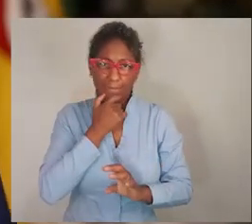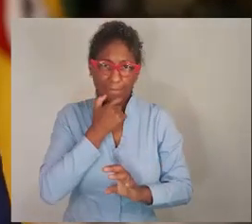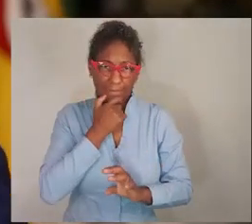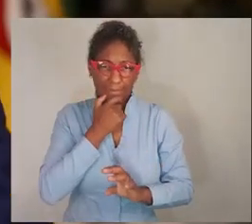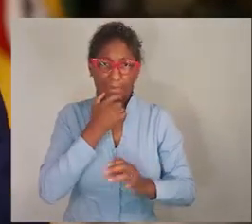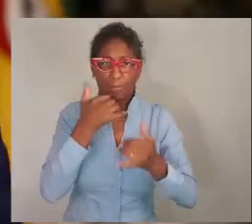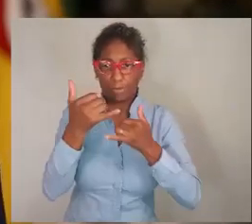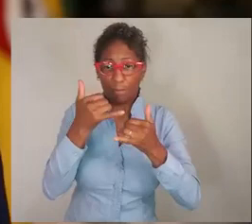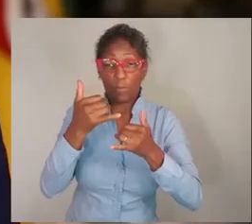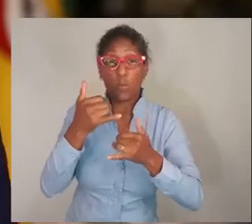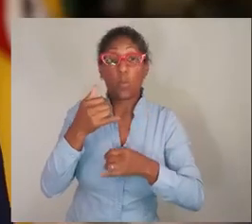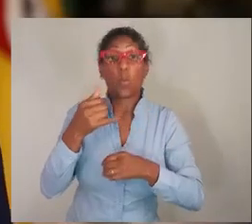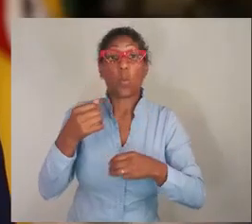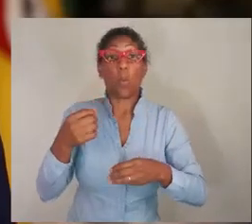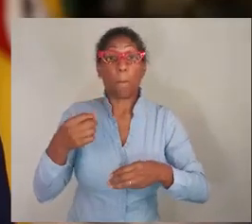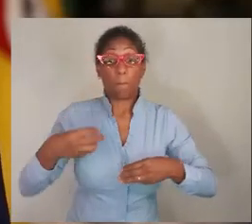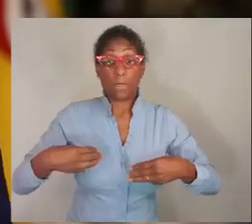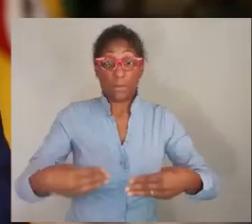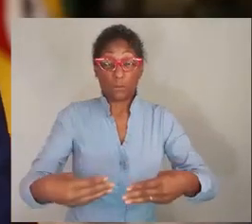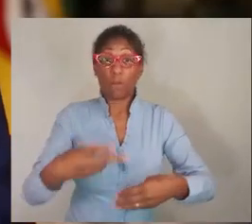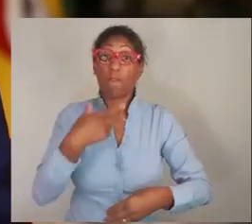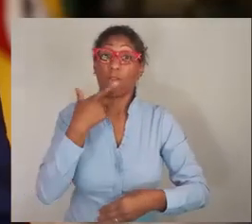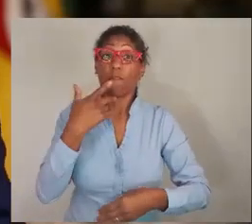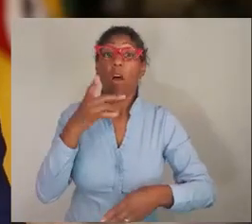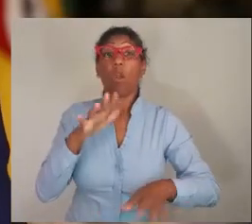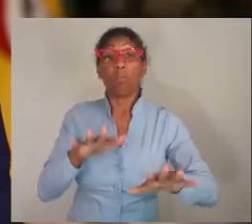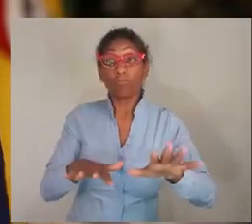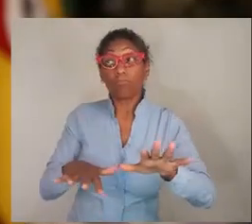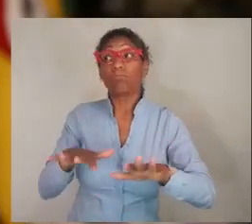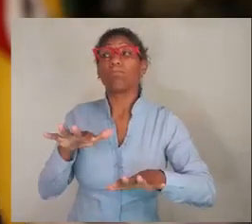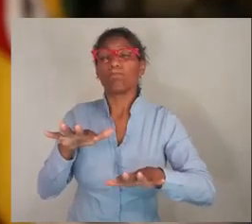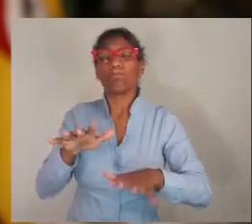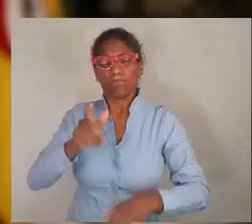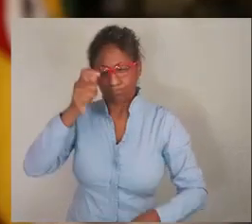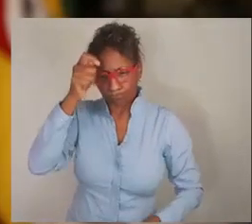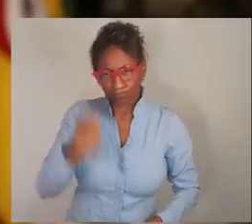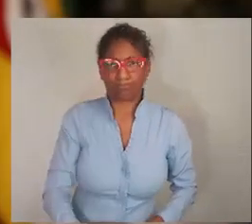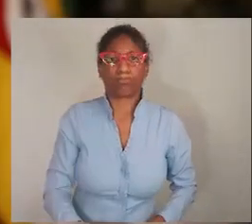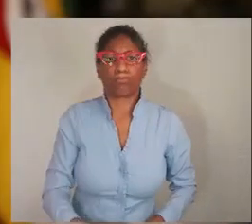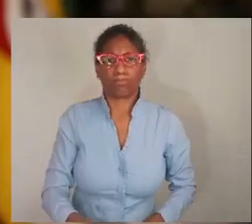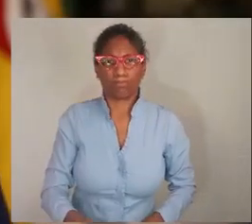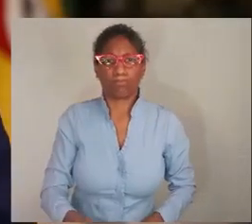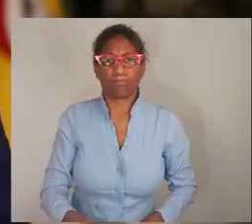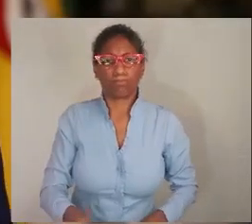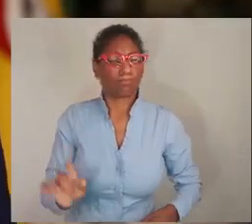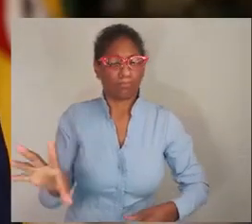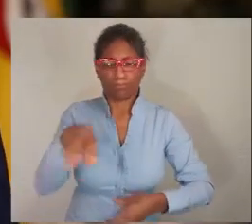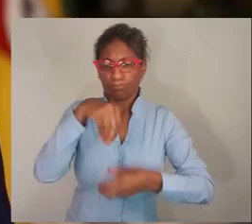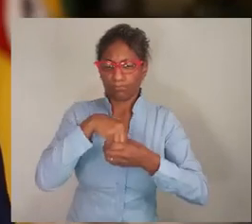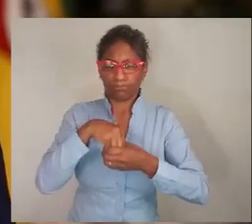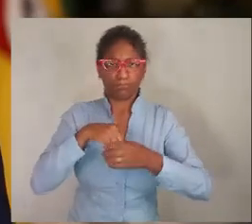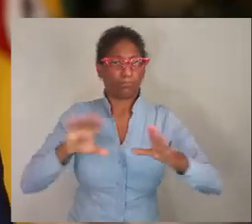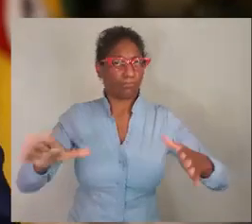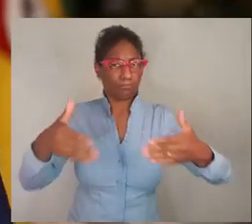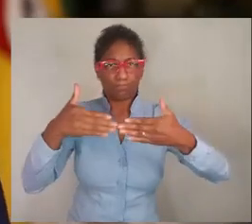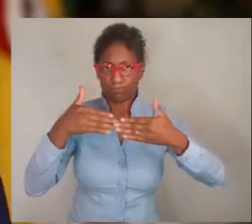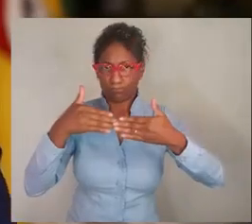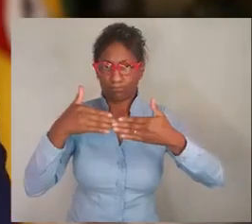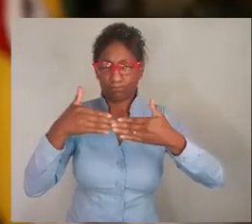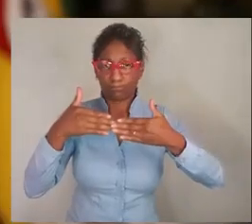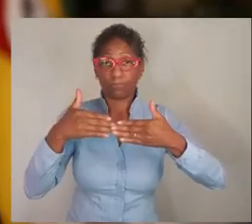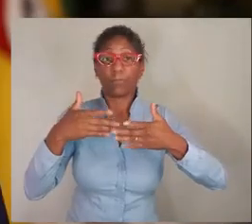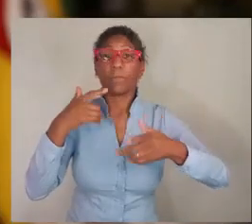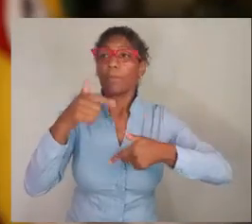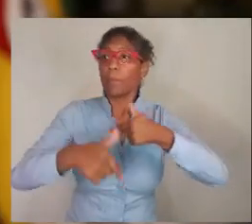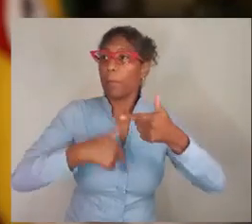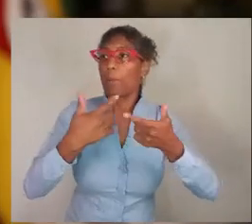agora, nessa semana, o primeiro-ministro anunciou o início da flexibilização de um rigoroso lockdown. Por lá, por